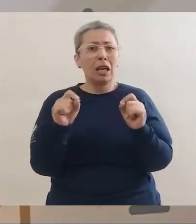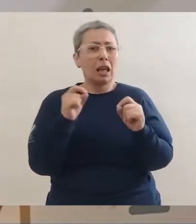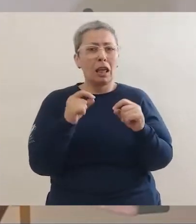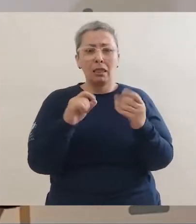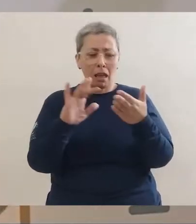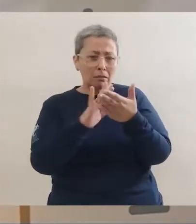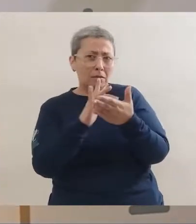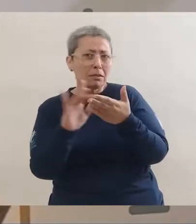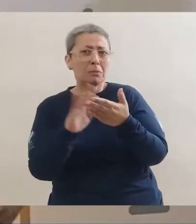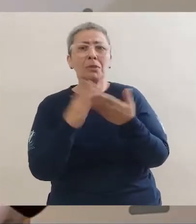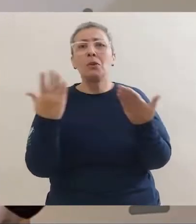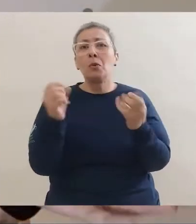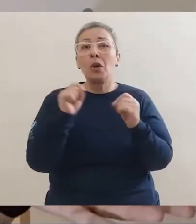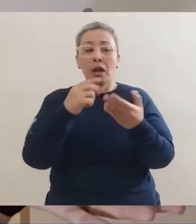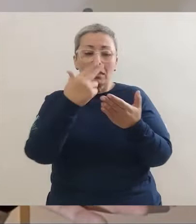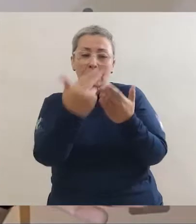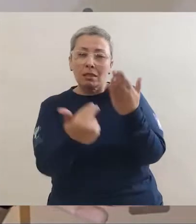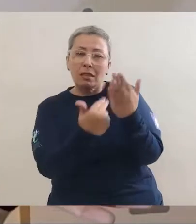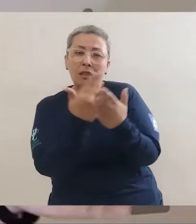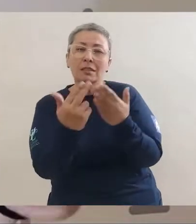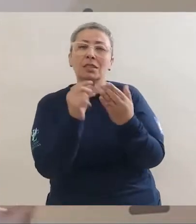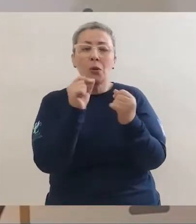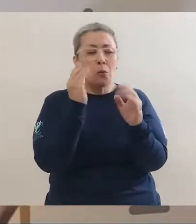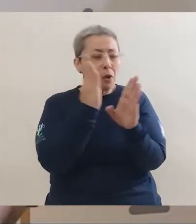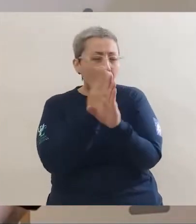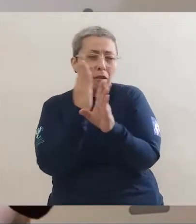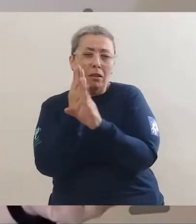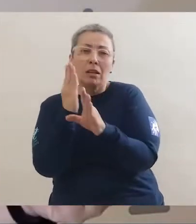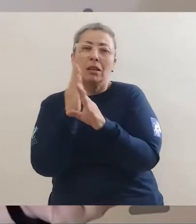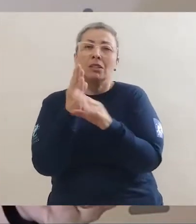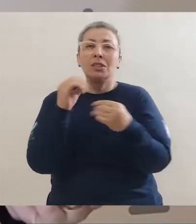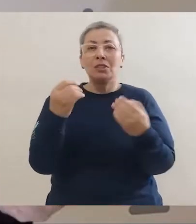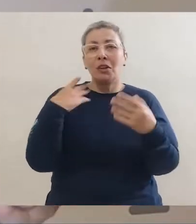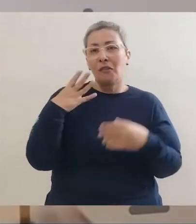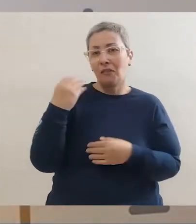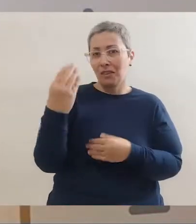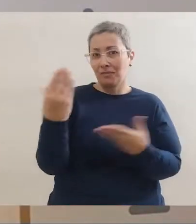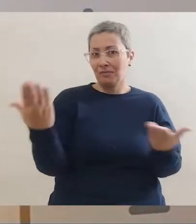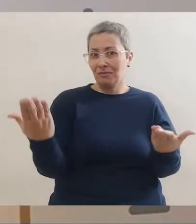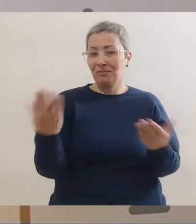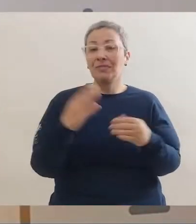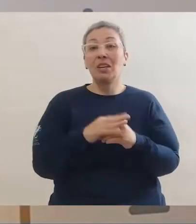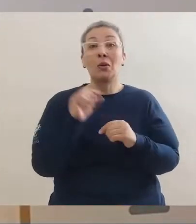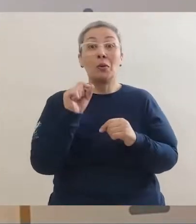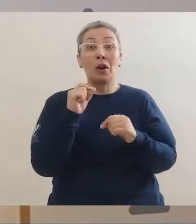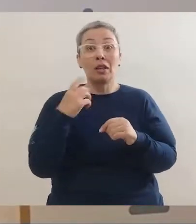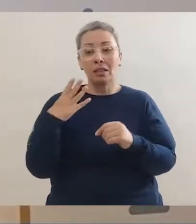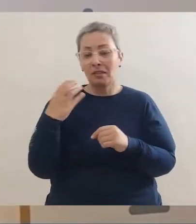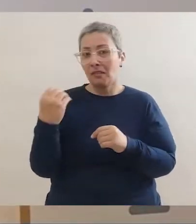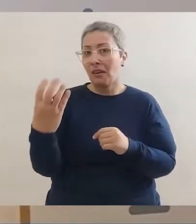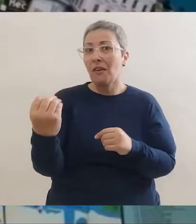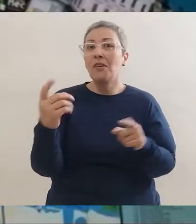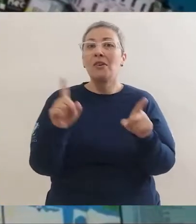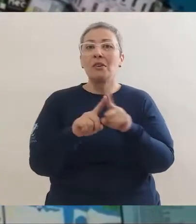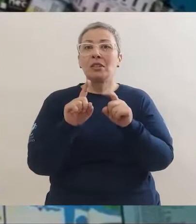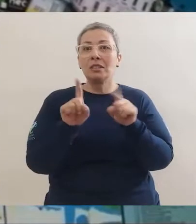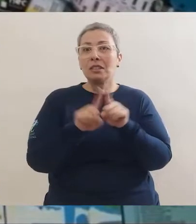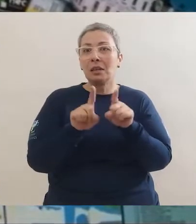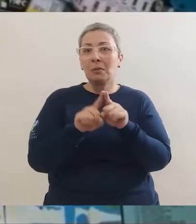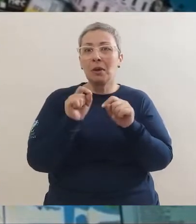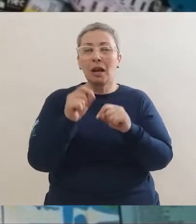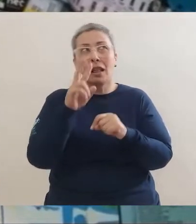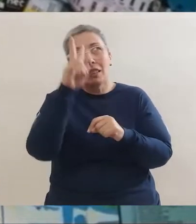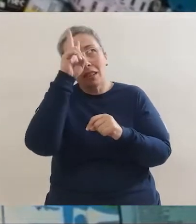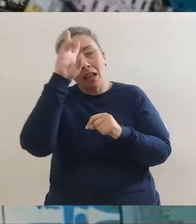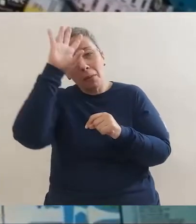fotográfica, nem celulares para filmar. Eles desenhavam o que eles encontravam em suas viagens. Das nossas